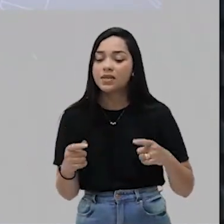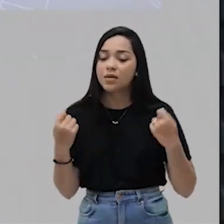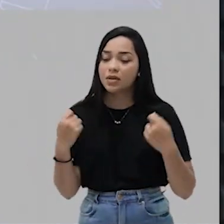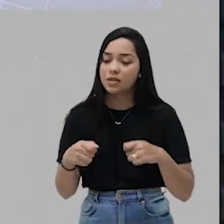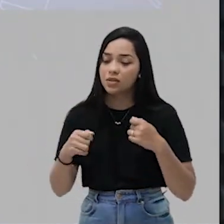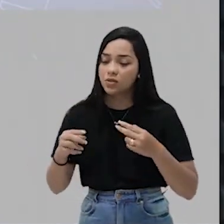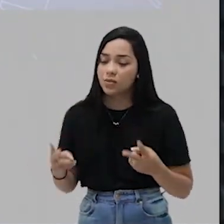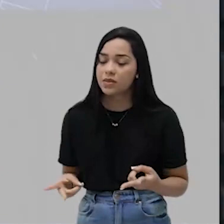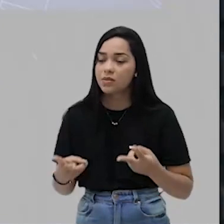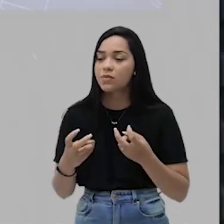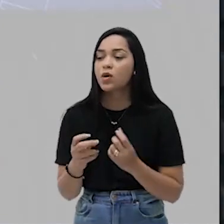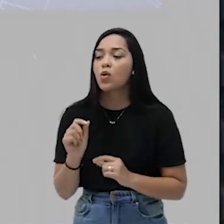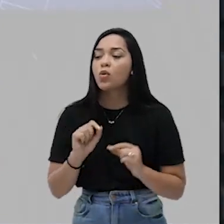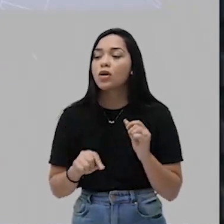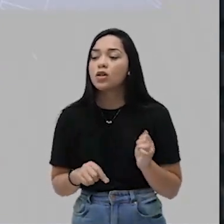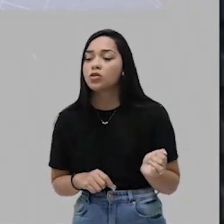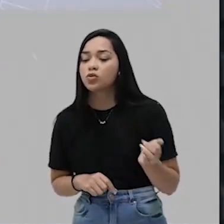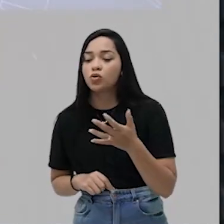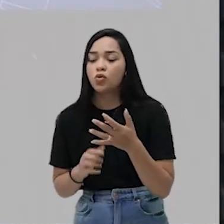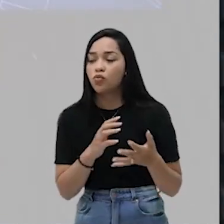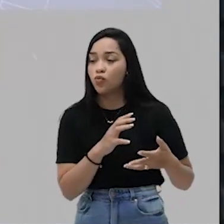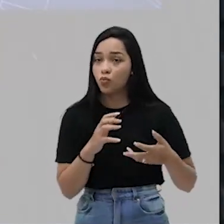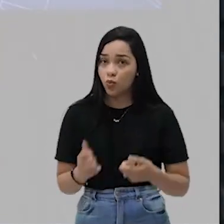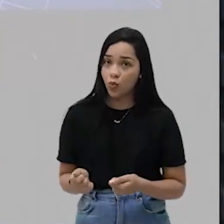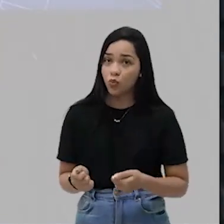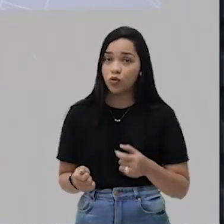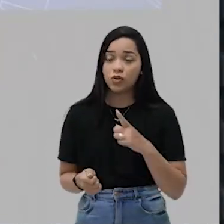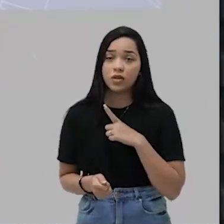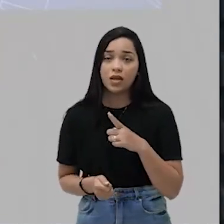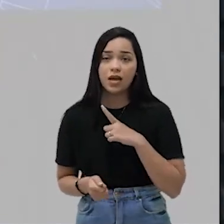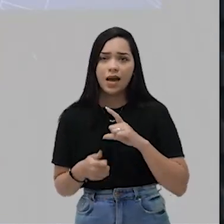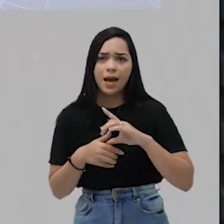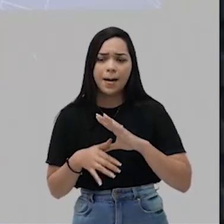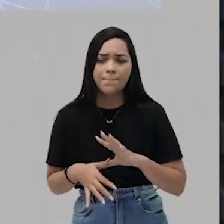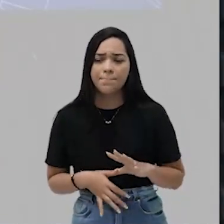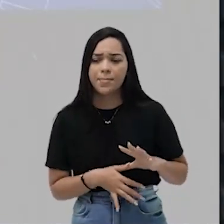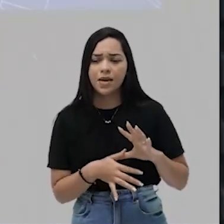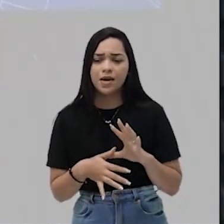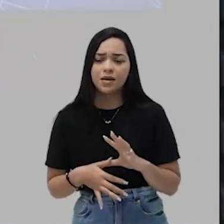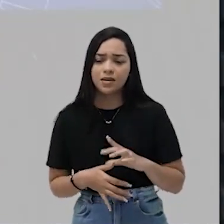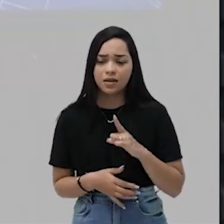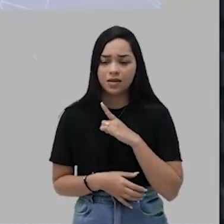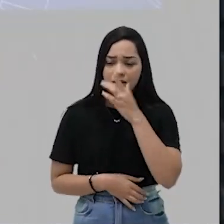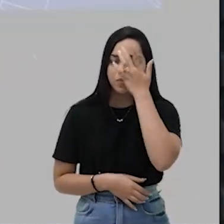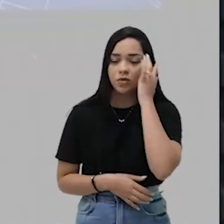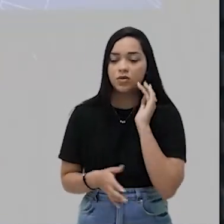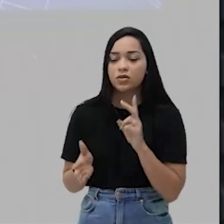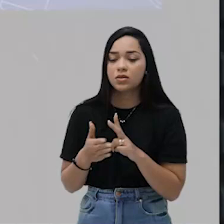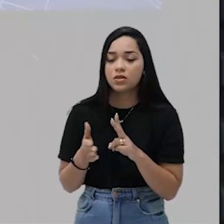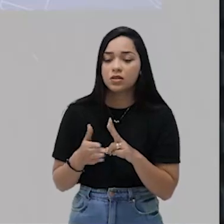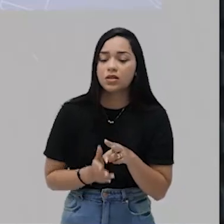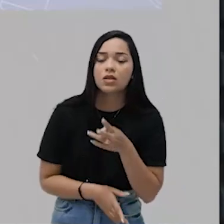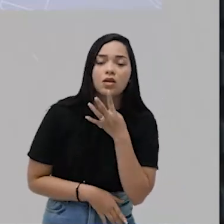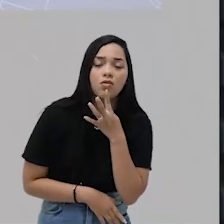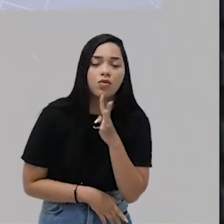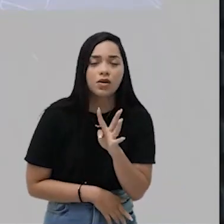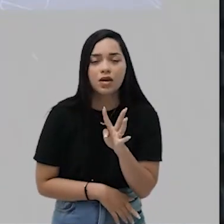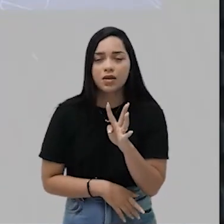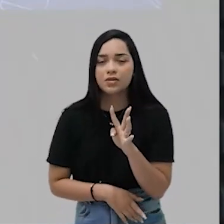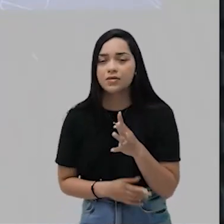observar que esse novo mundo, a América, a América dos nativos, não conhece